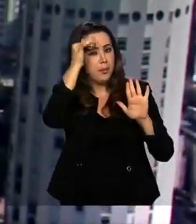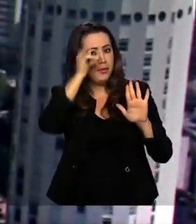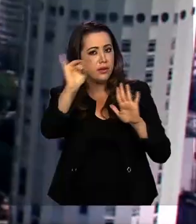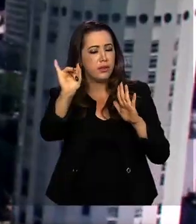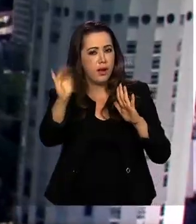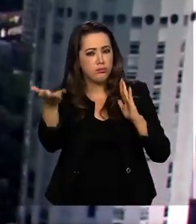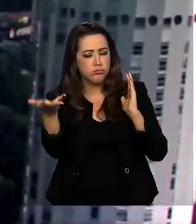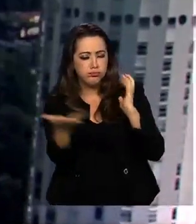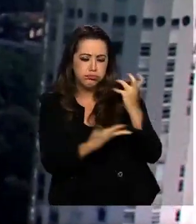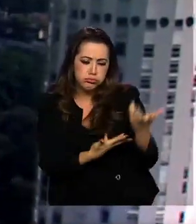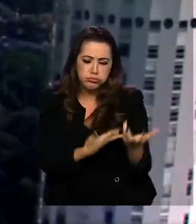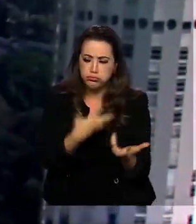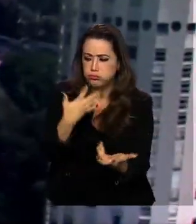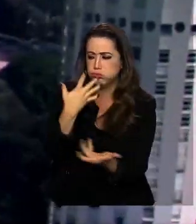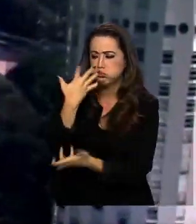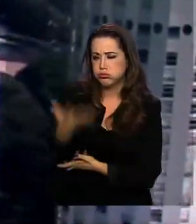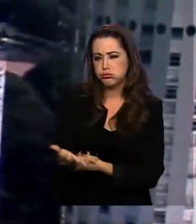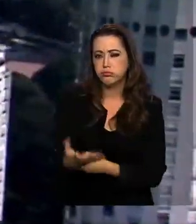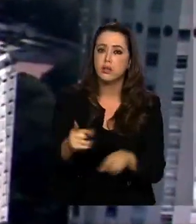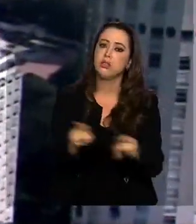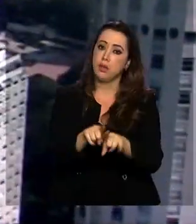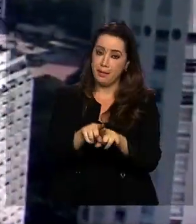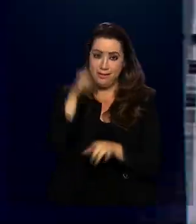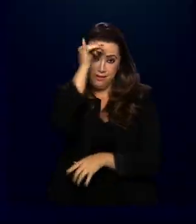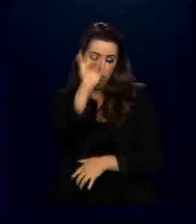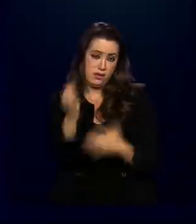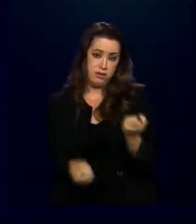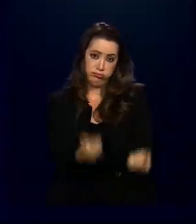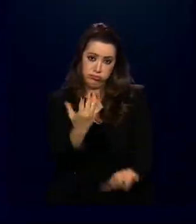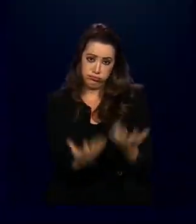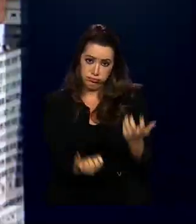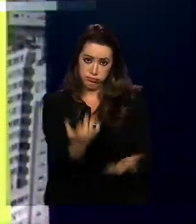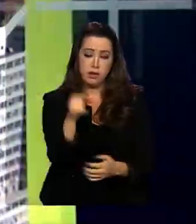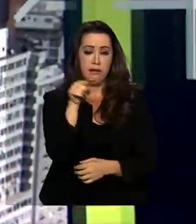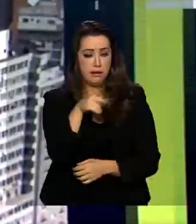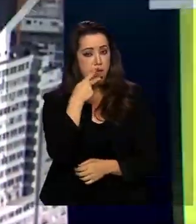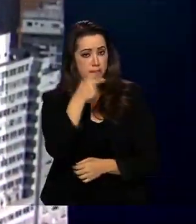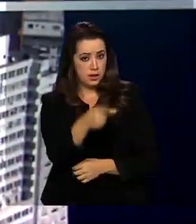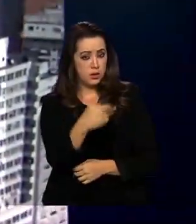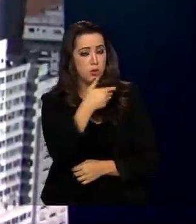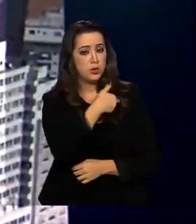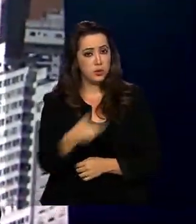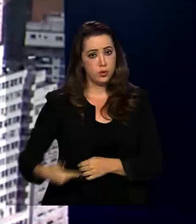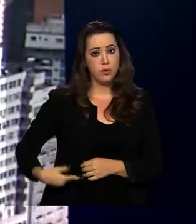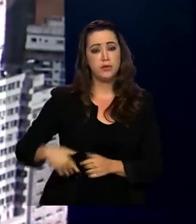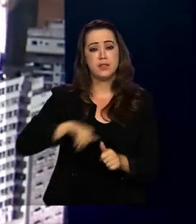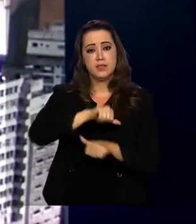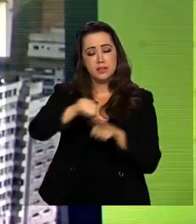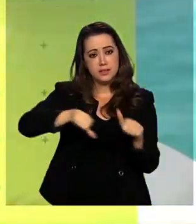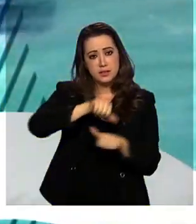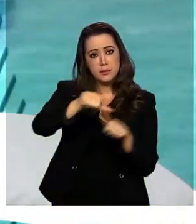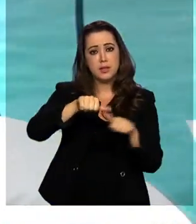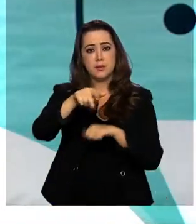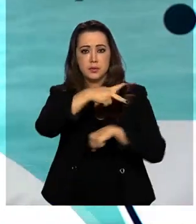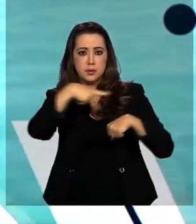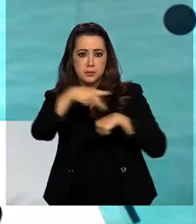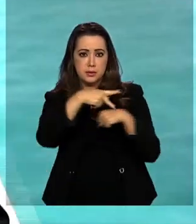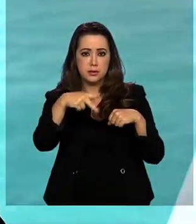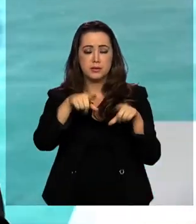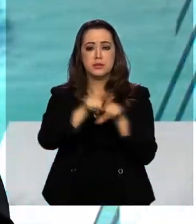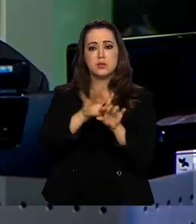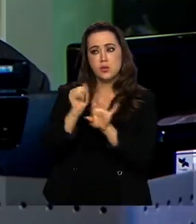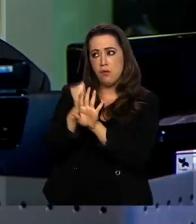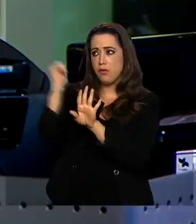as queimadas na floresta. Segundo Mourão, o governo trabalha para mudar a imagem do país, do nosso Brasil, no exterior.